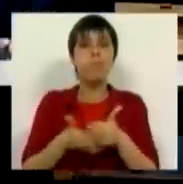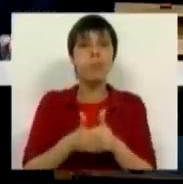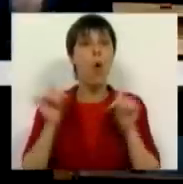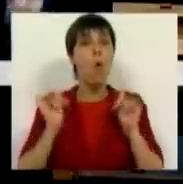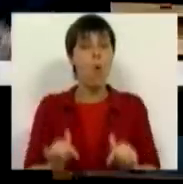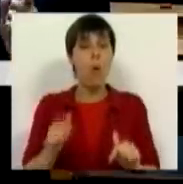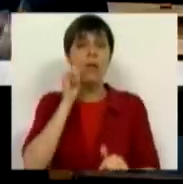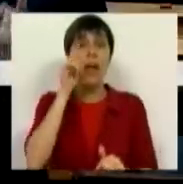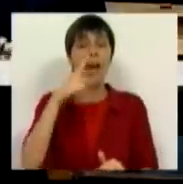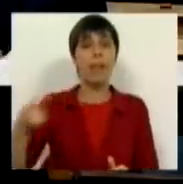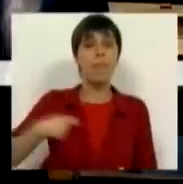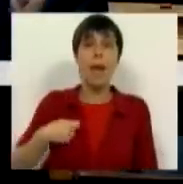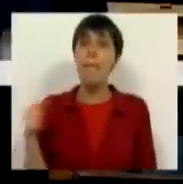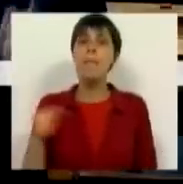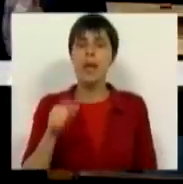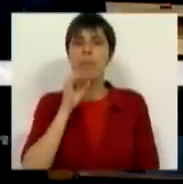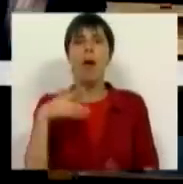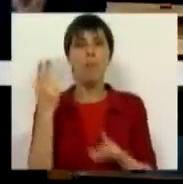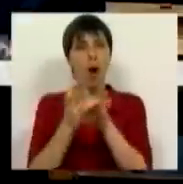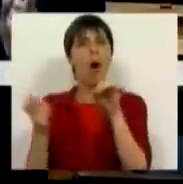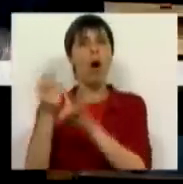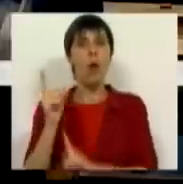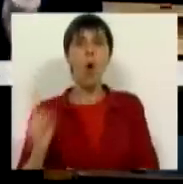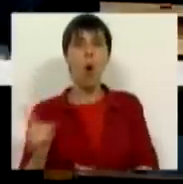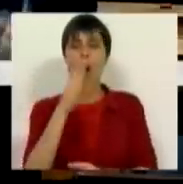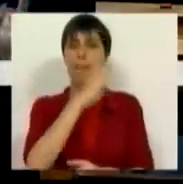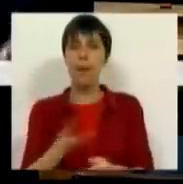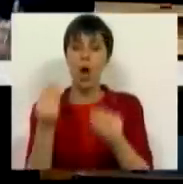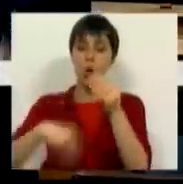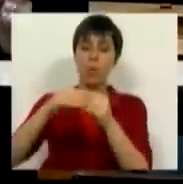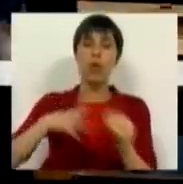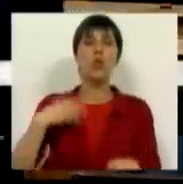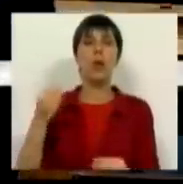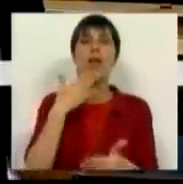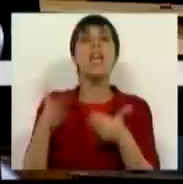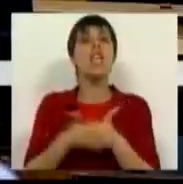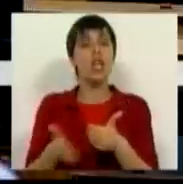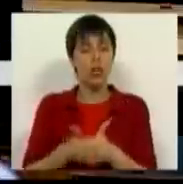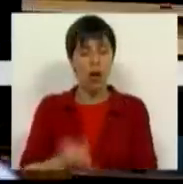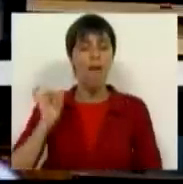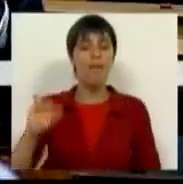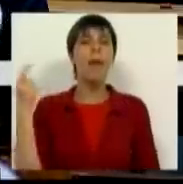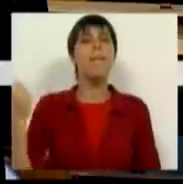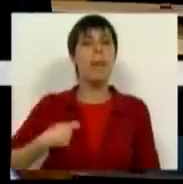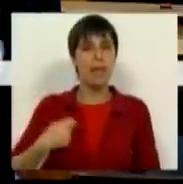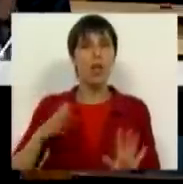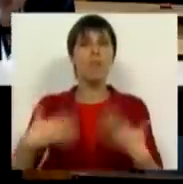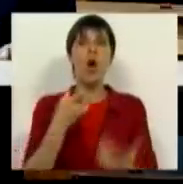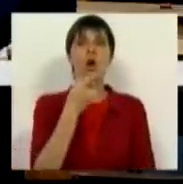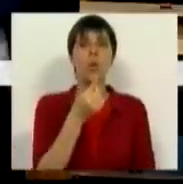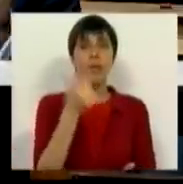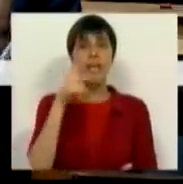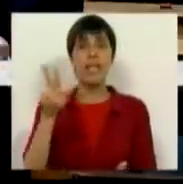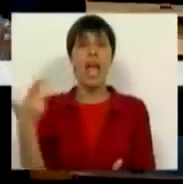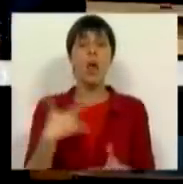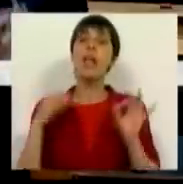Porque hoje em dia quem tem uma pensão mínima pode ver aumentada, através da aplicação do complemento solidário para idosos, a sua pensão entre 90